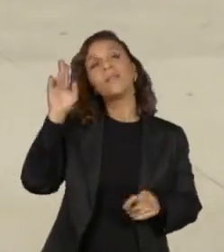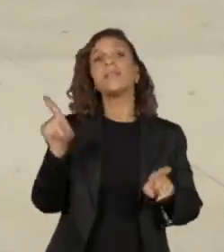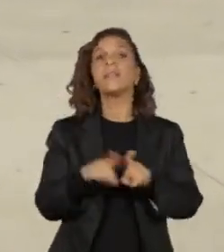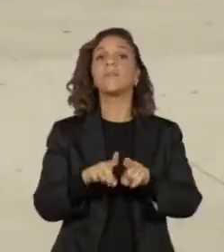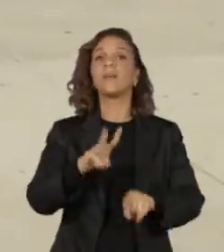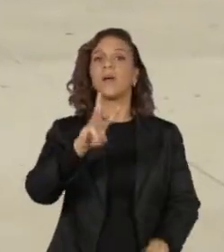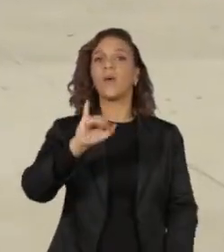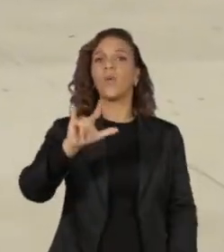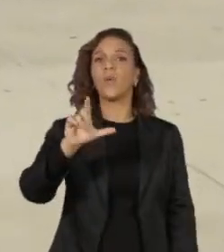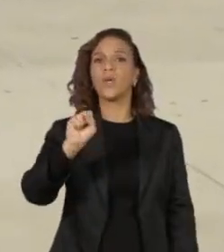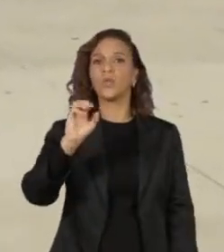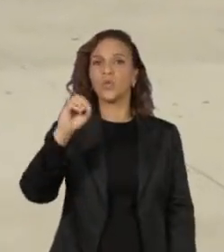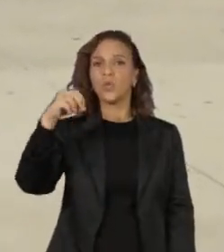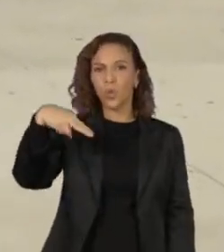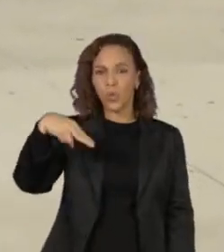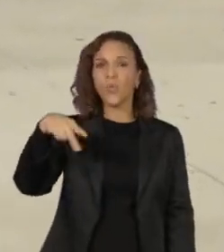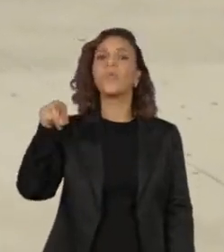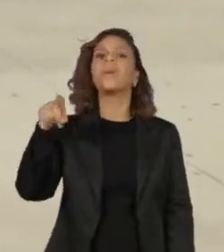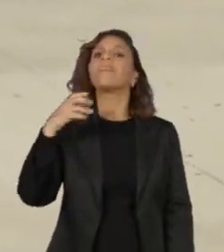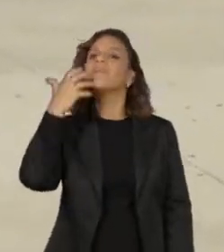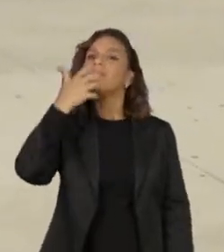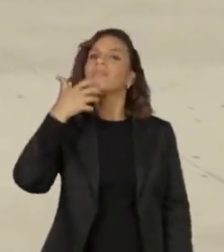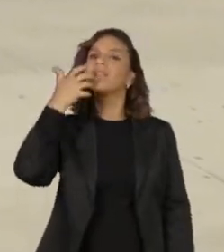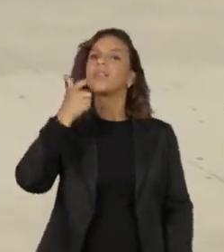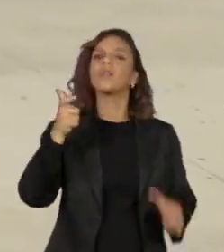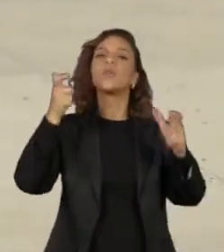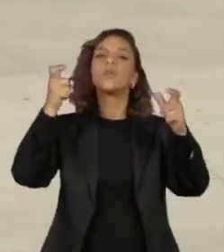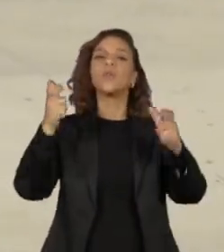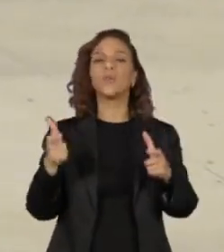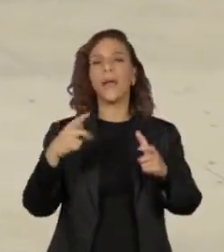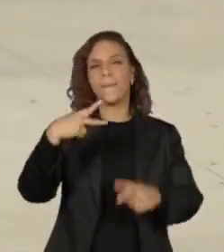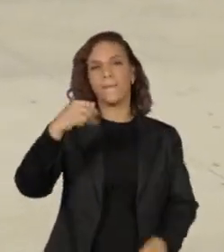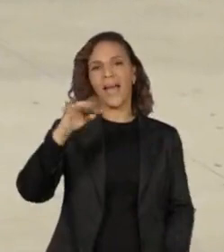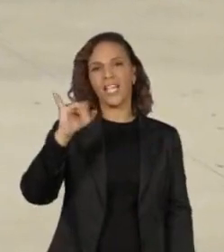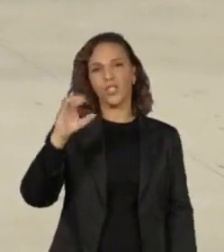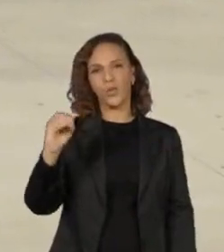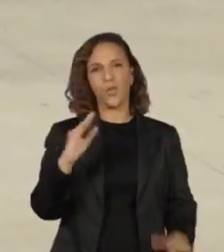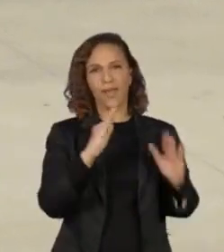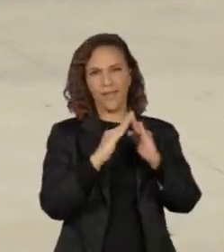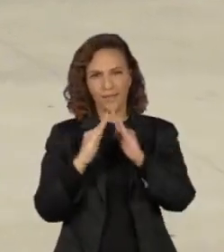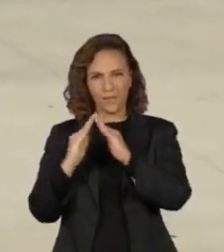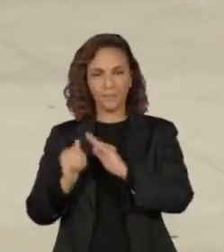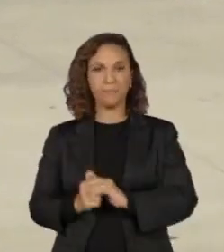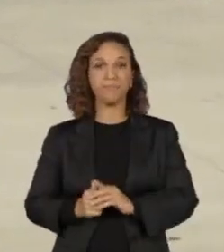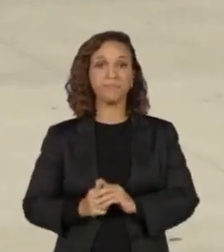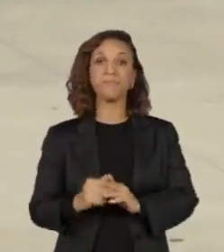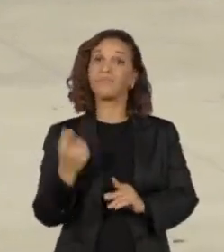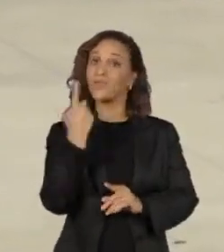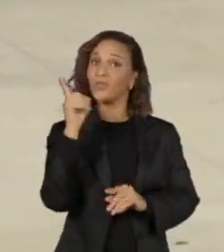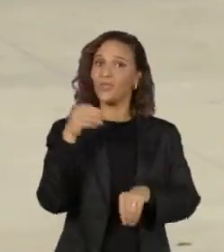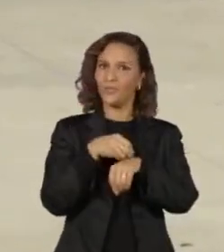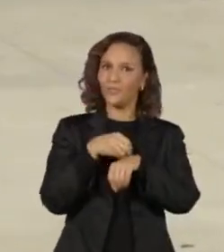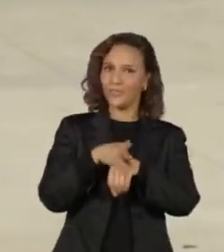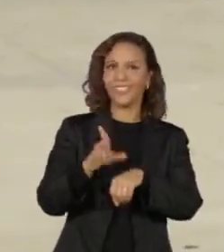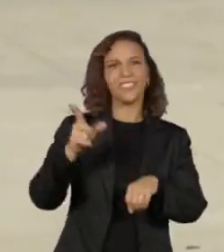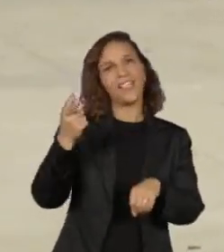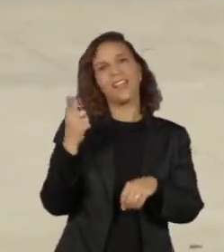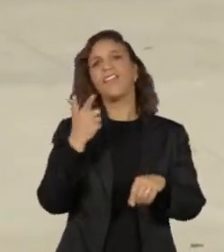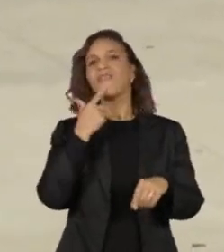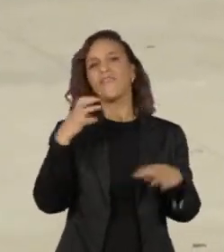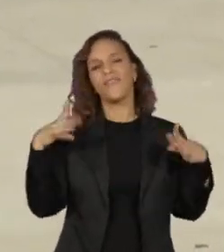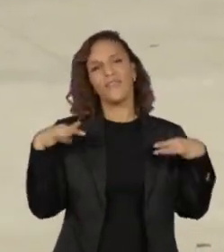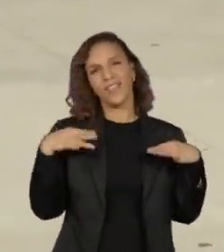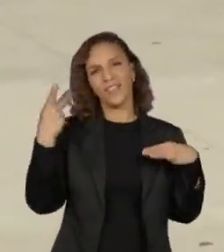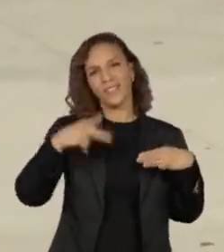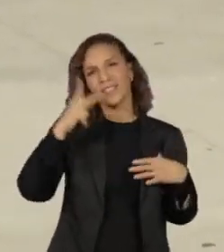Wilson Simoninha vai cantar amanhã no Pátio das Casas. Uma última dica para aproveitar o feriado de aniversário de São Paulo é o